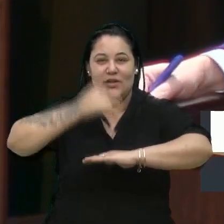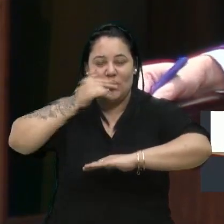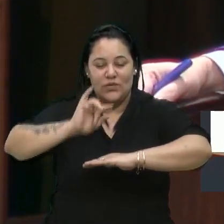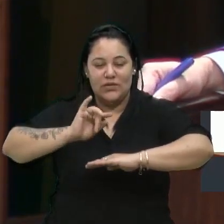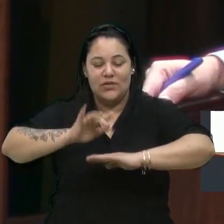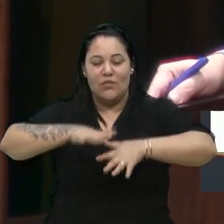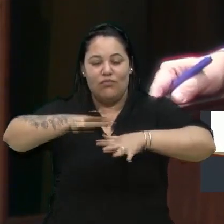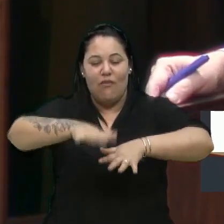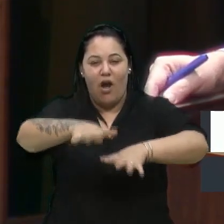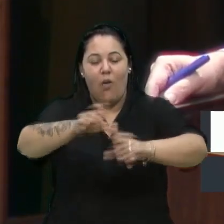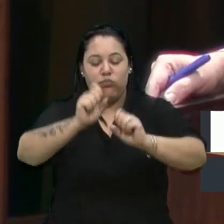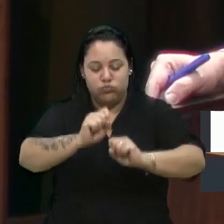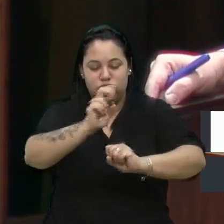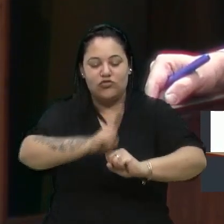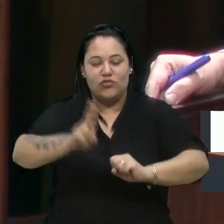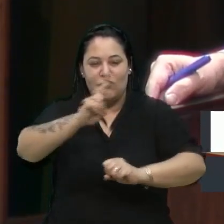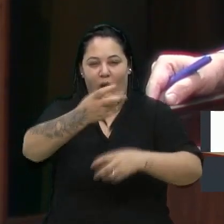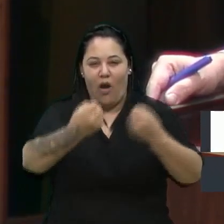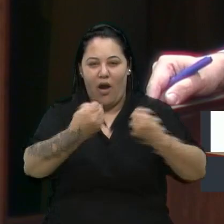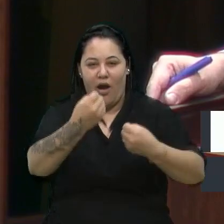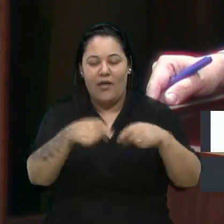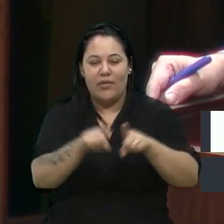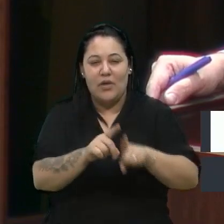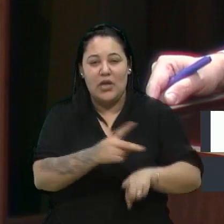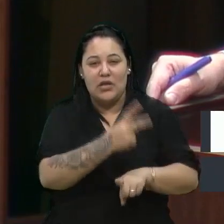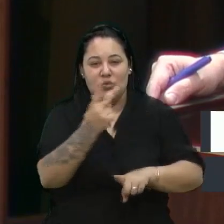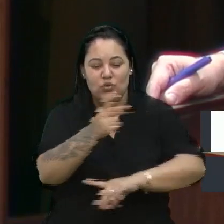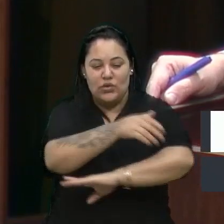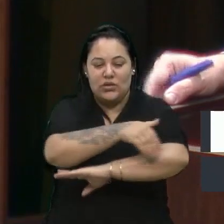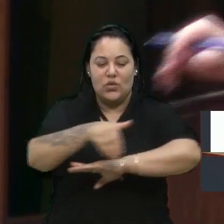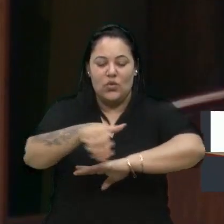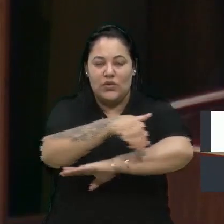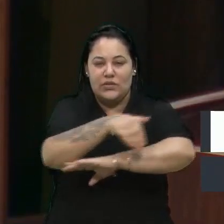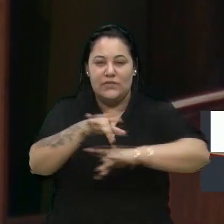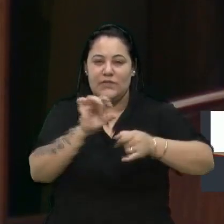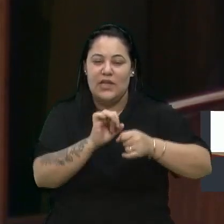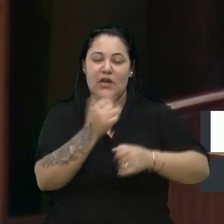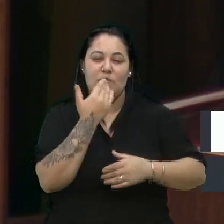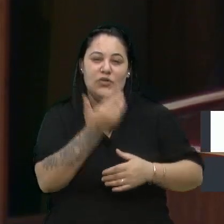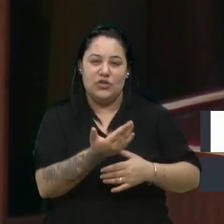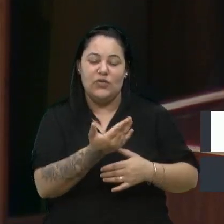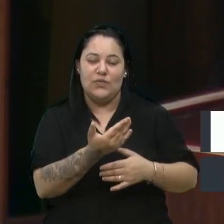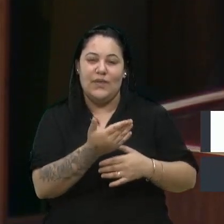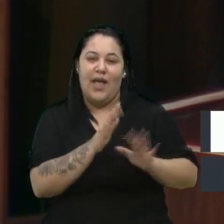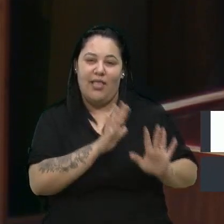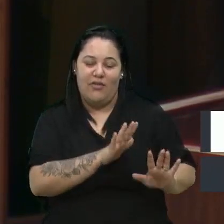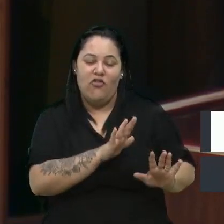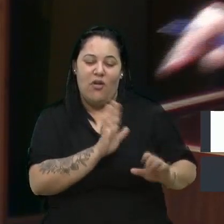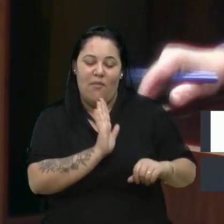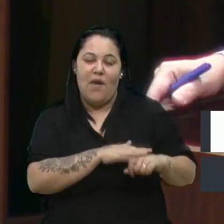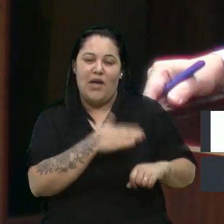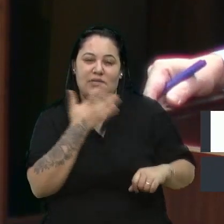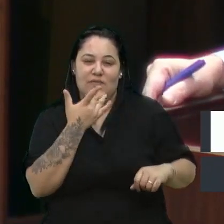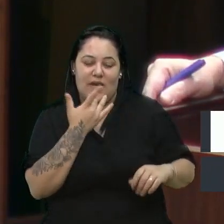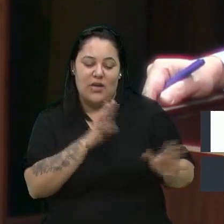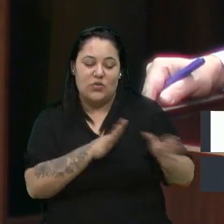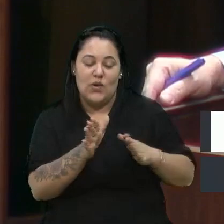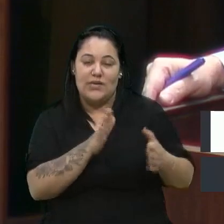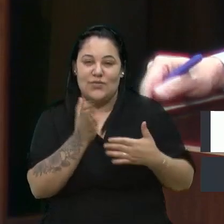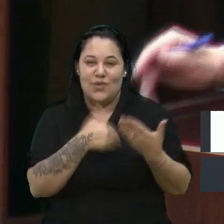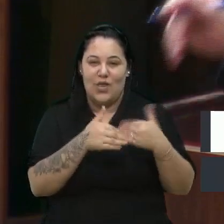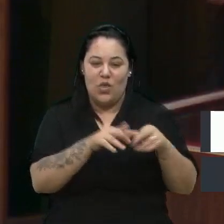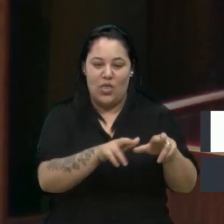da rua Sarmento Leite e da Pedro Tomasi, facilitando aí o acesso a toda aquela região.